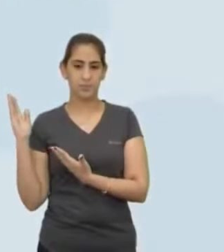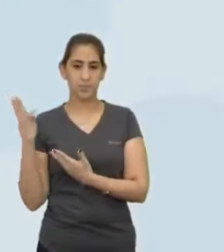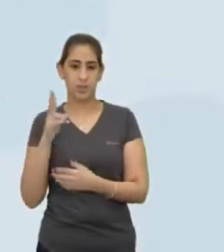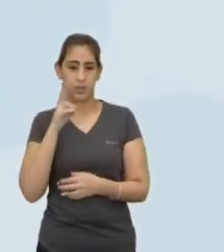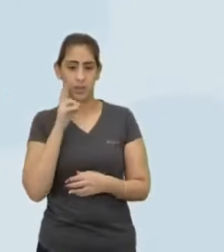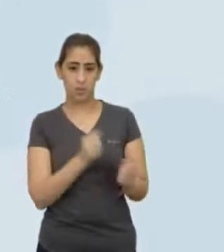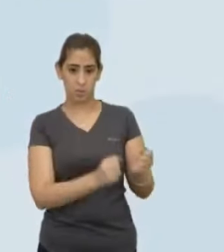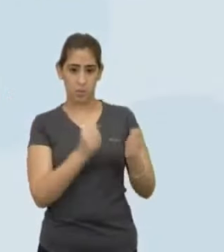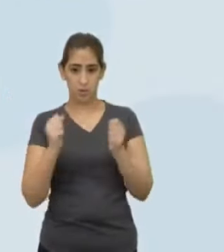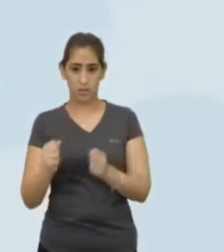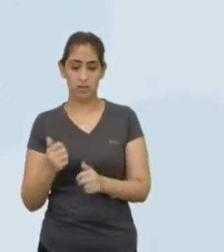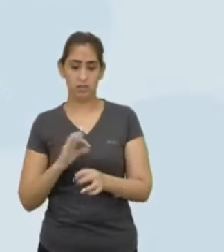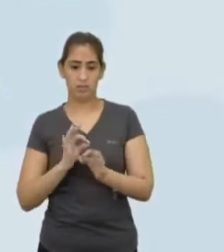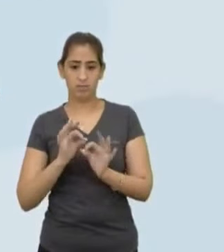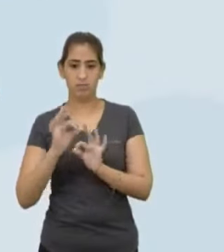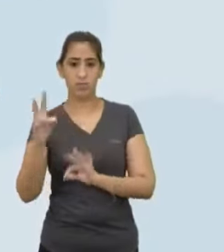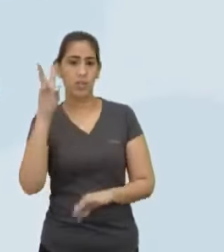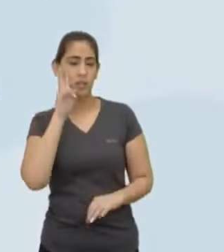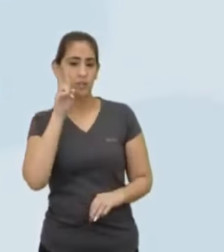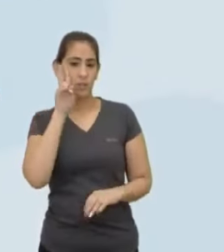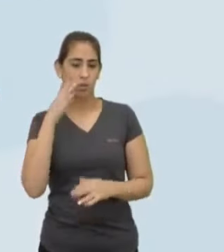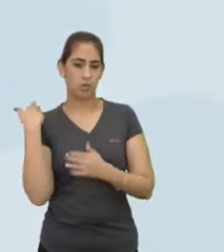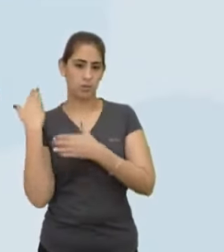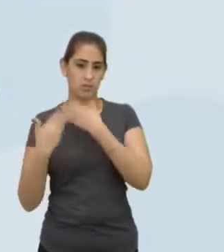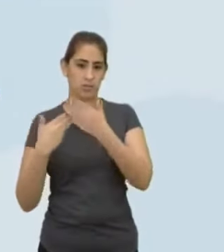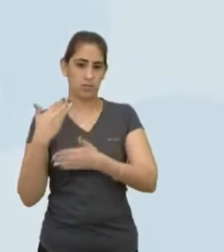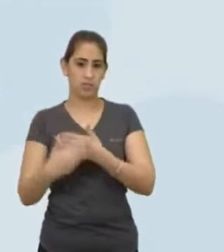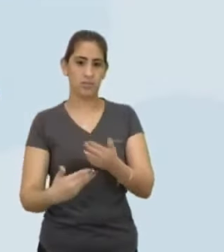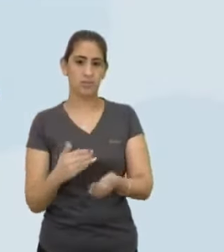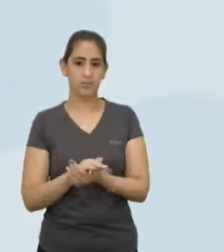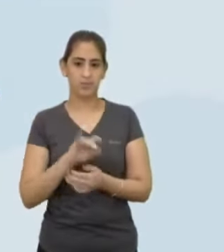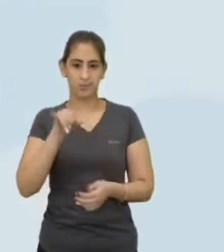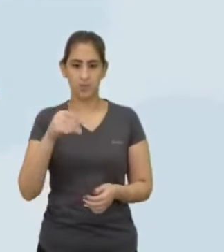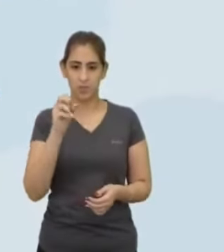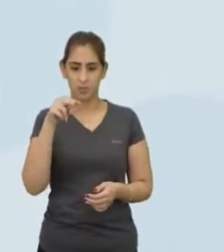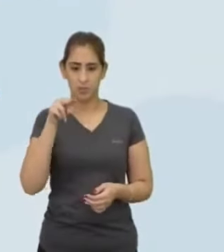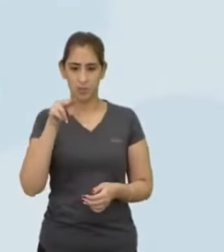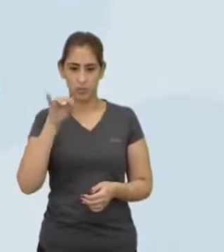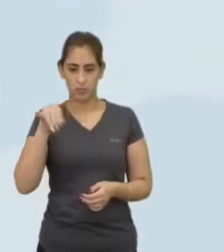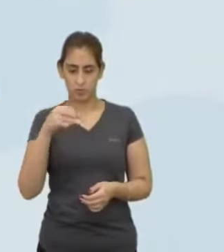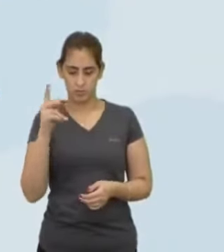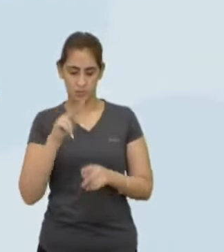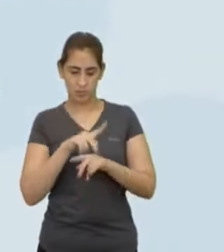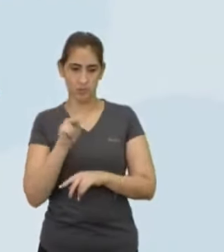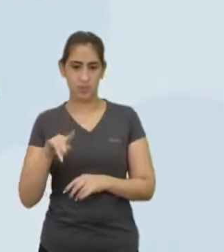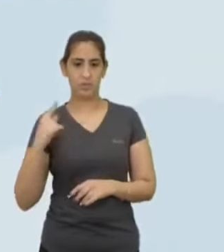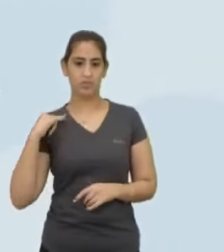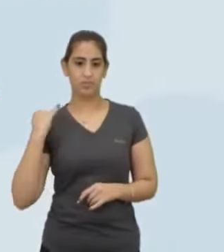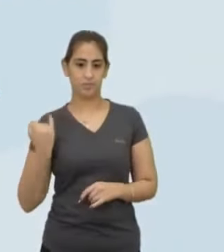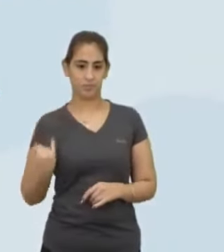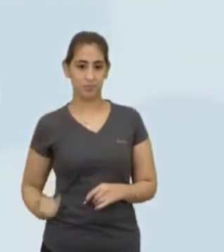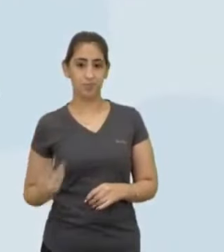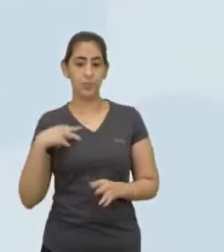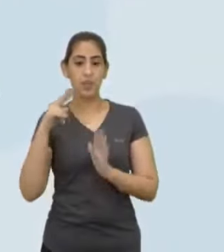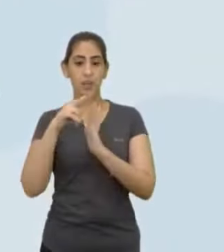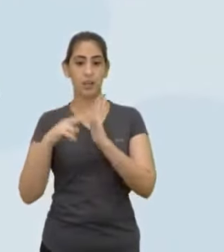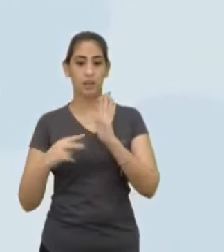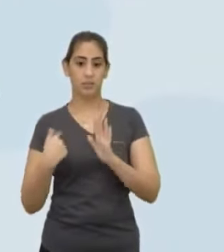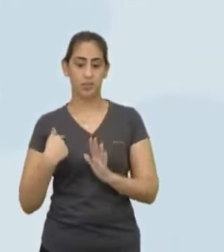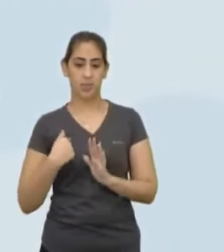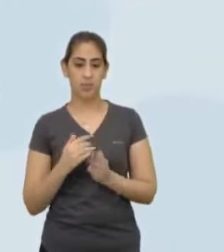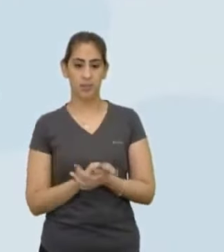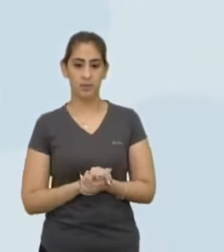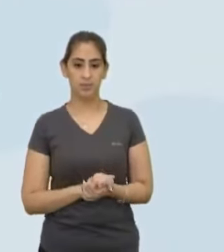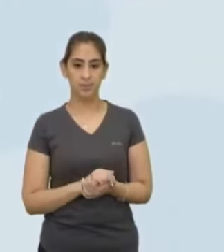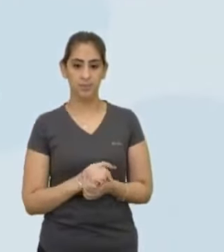longo da história Janás Vê pra mim em vermelho Quem compunha a força lá na antiguidade?